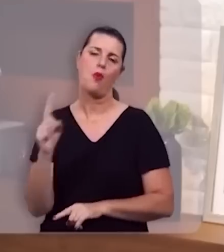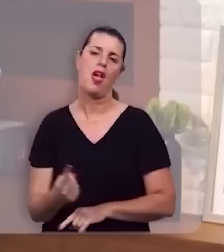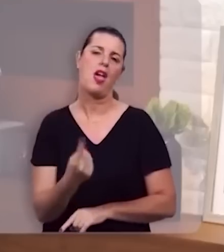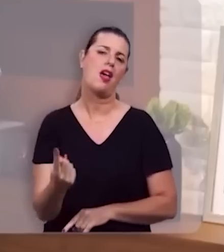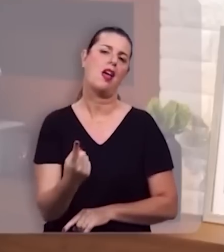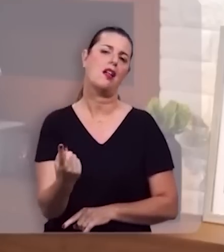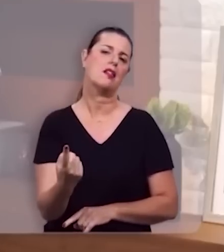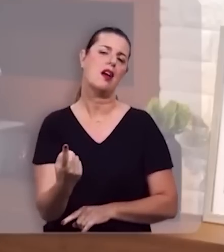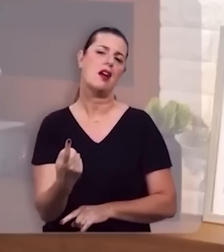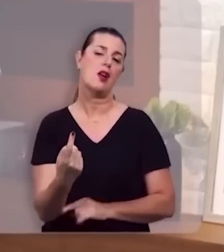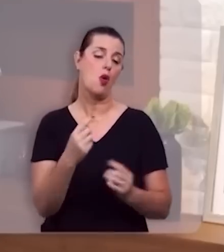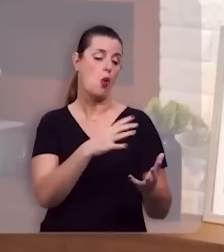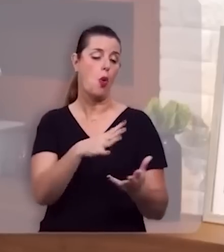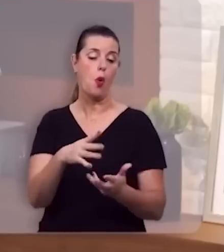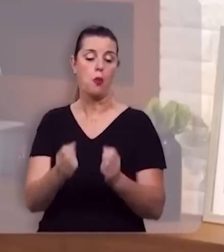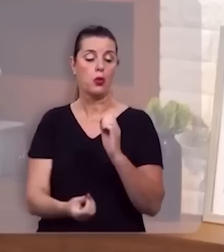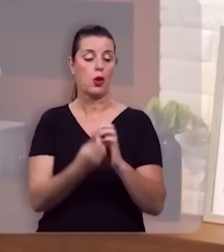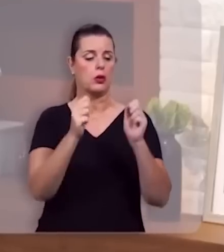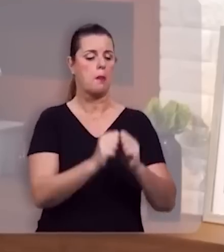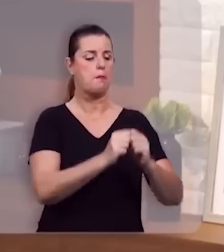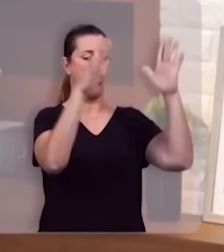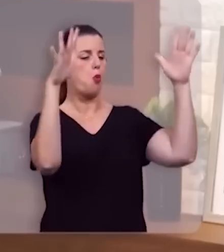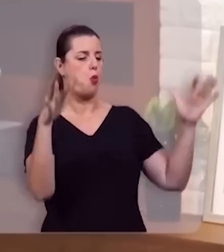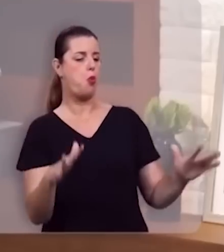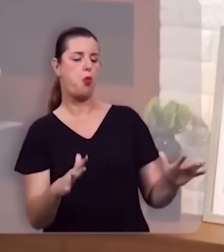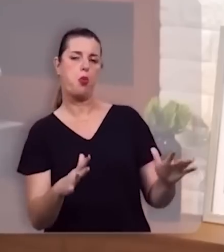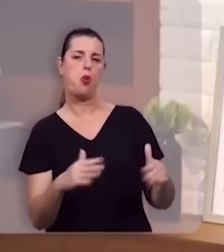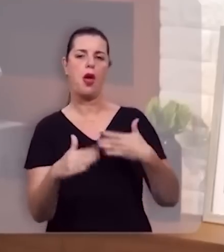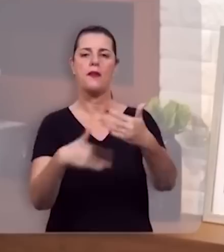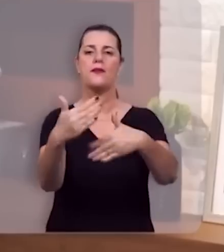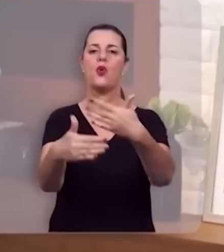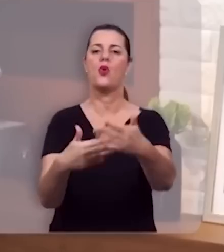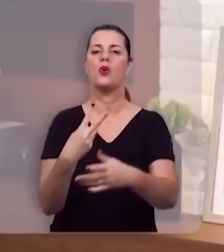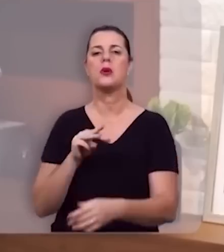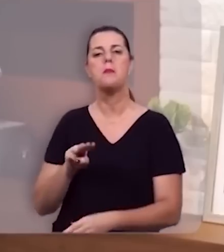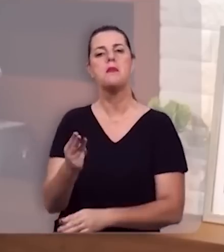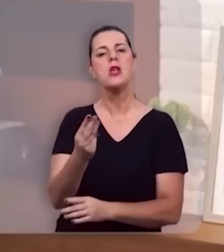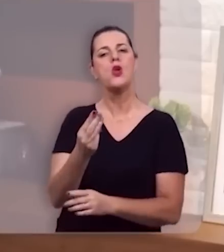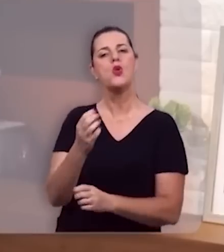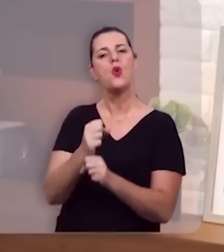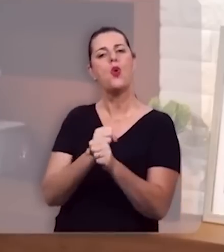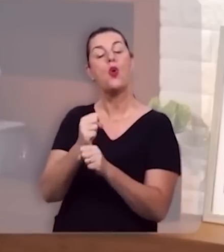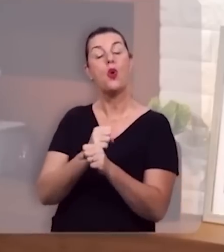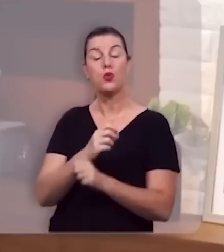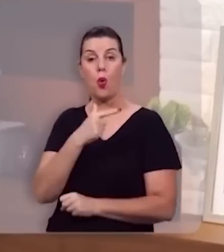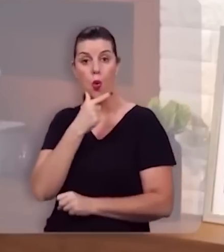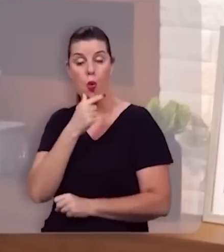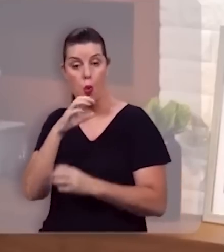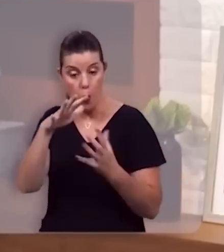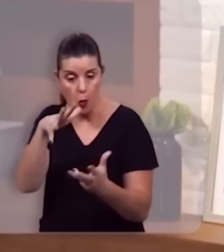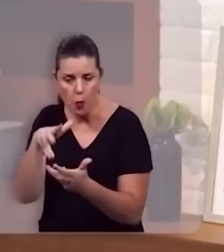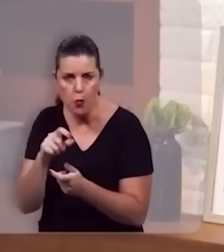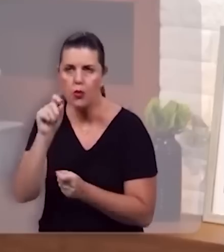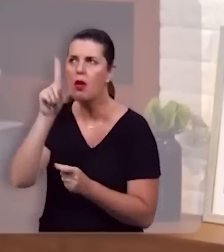Também o mundo não é resultado de uma explosão cósmica, nem mesmo de uma evolução de milhões e milhões de anos. O mundo foi criado pelas mãos